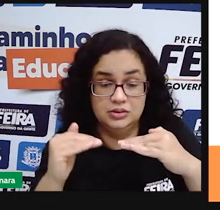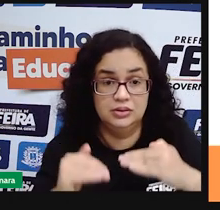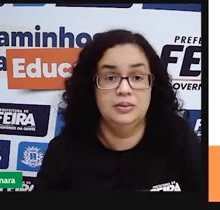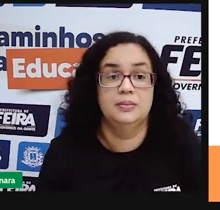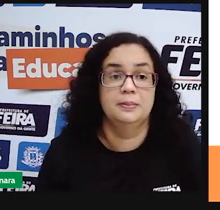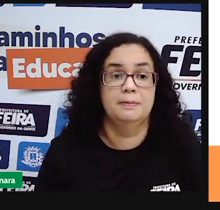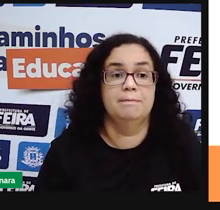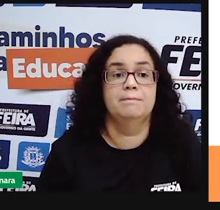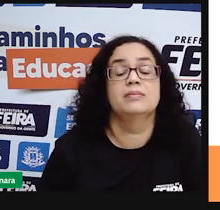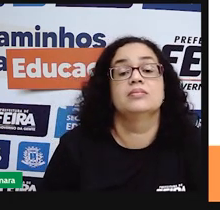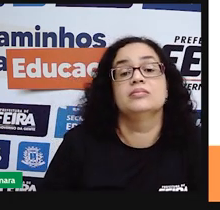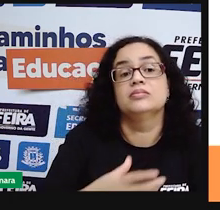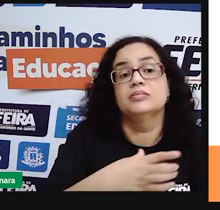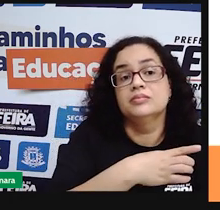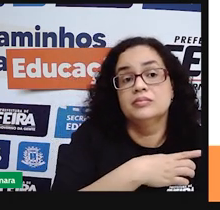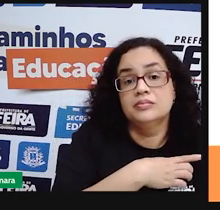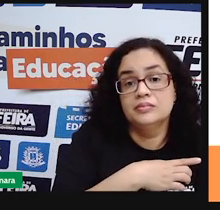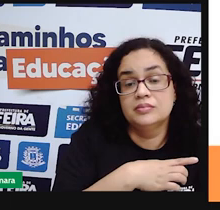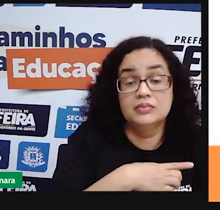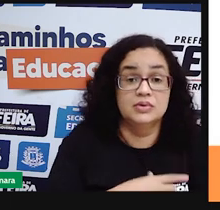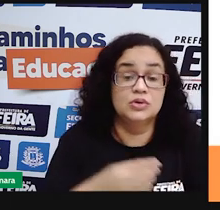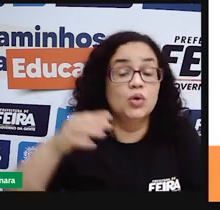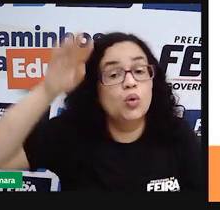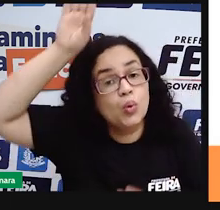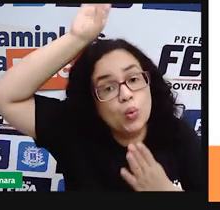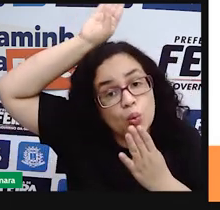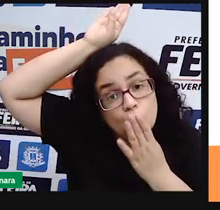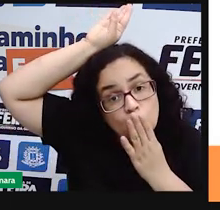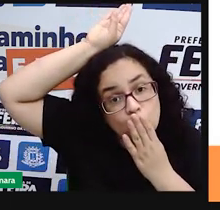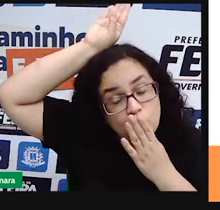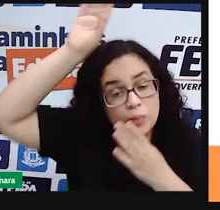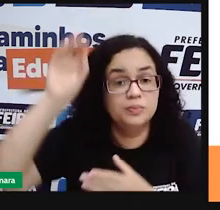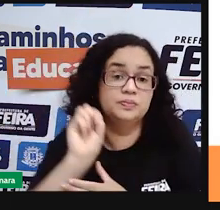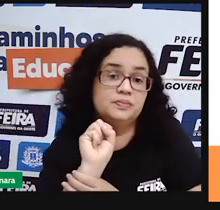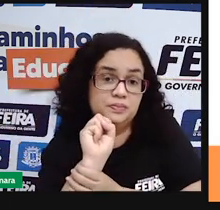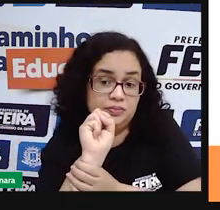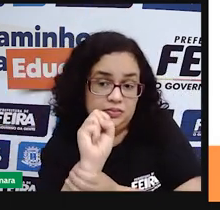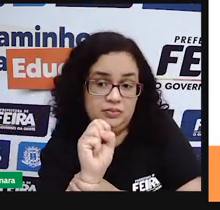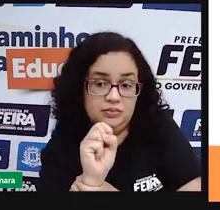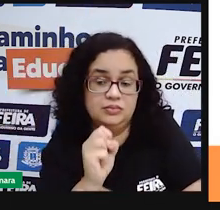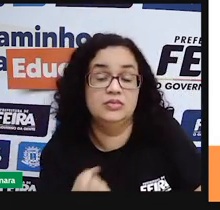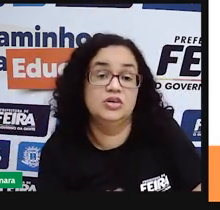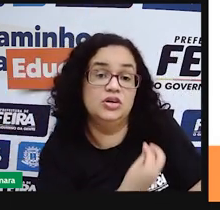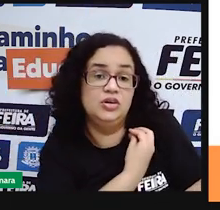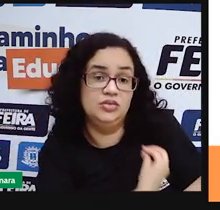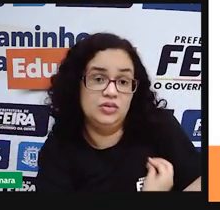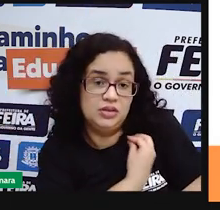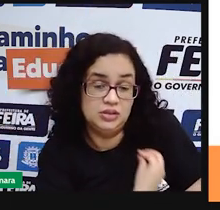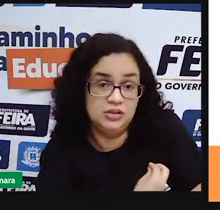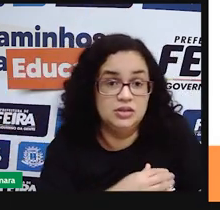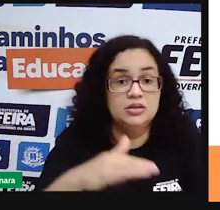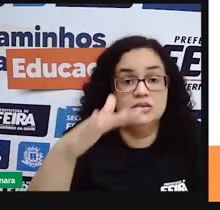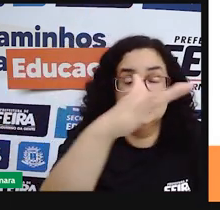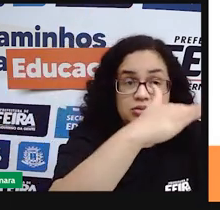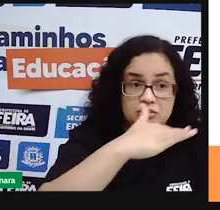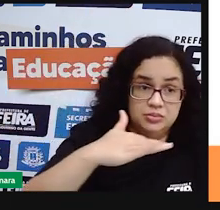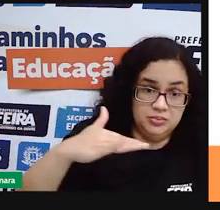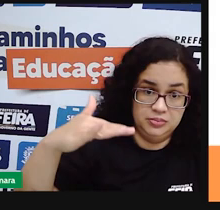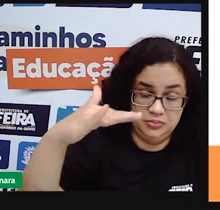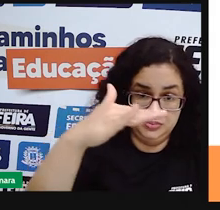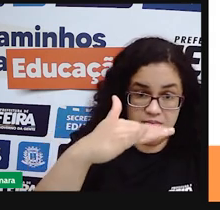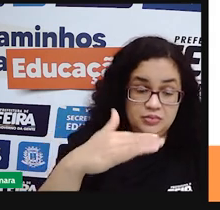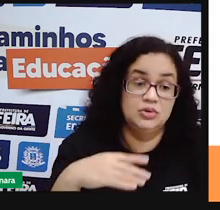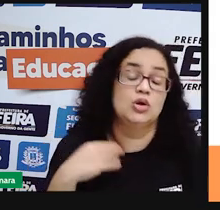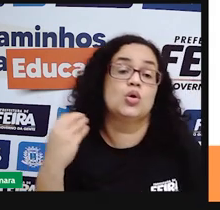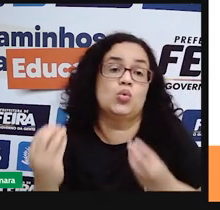para que os indígenas tenham a garantia ali do seu modo de vida em espaços ocupados por